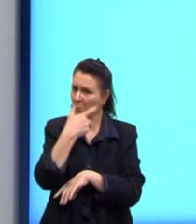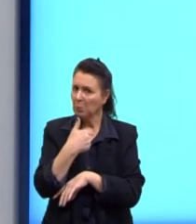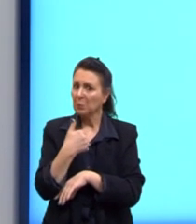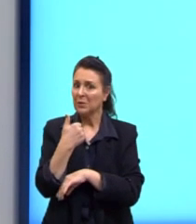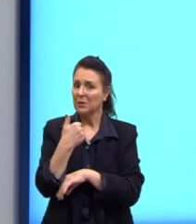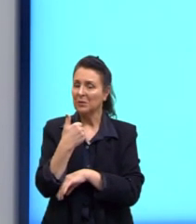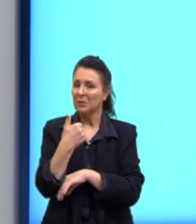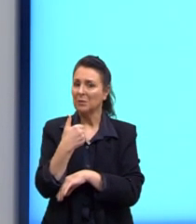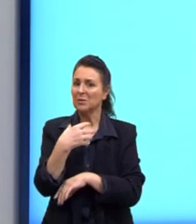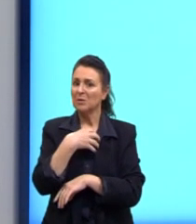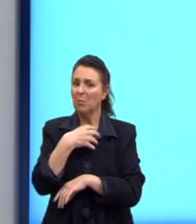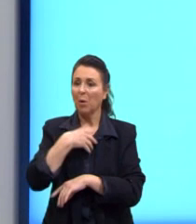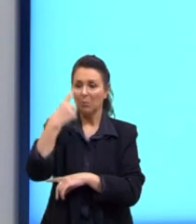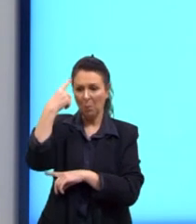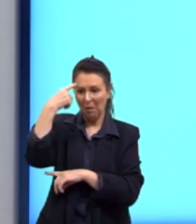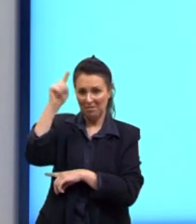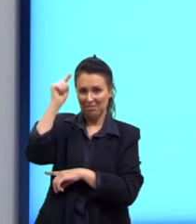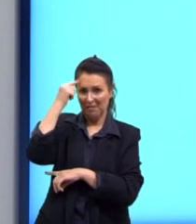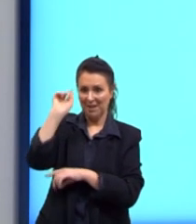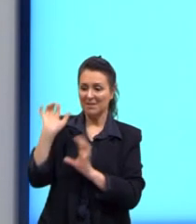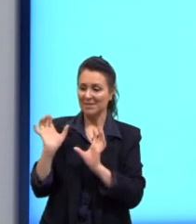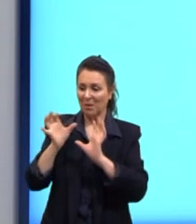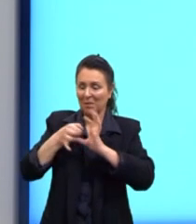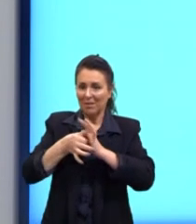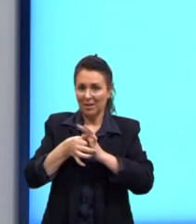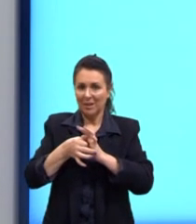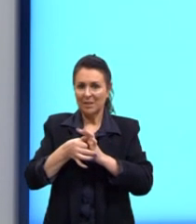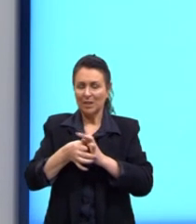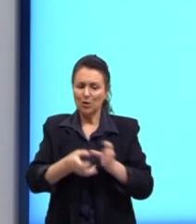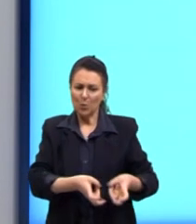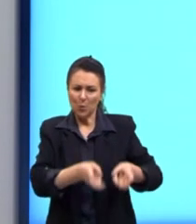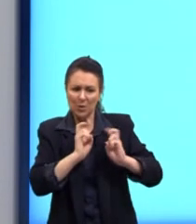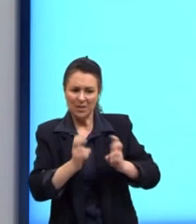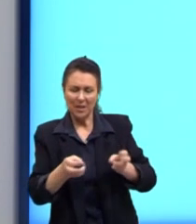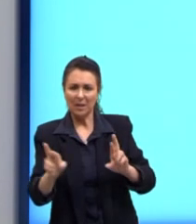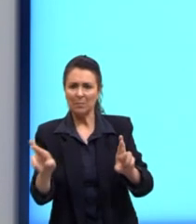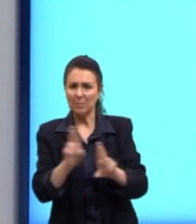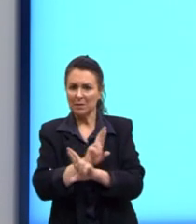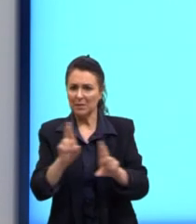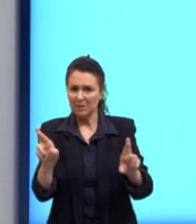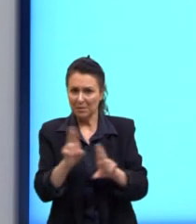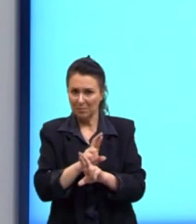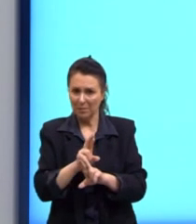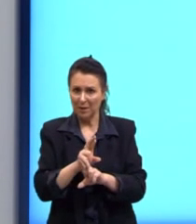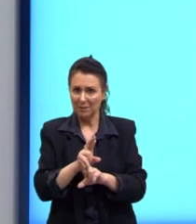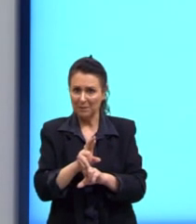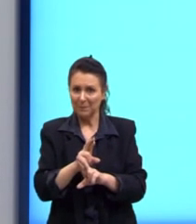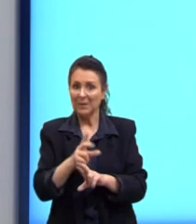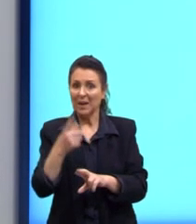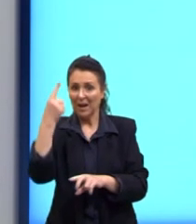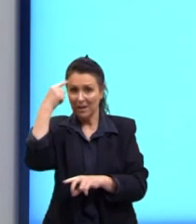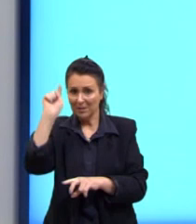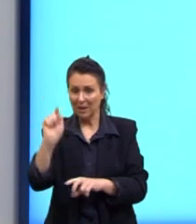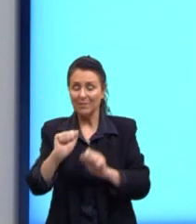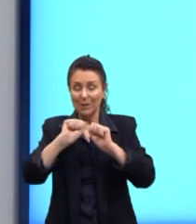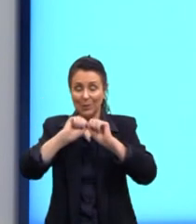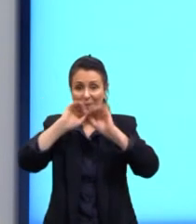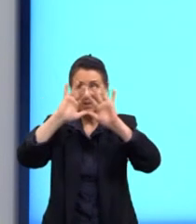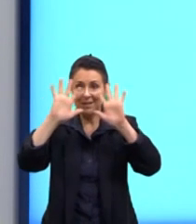modo, as ideias ficam bastante interligadas. A gente consegue perceber a relação que uma tem com a outra. Isso é muito claro.